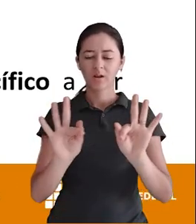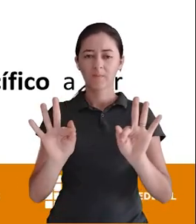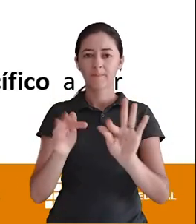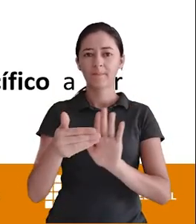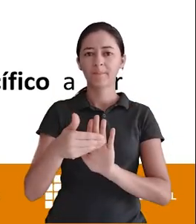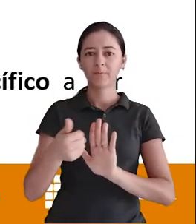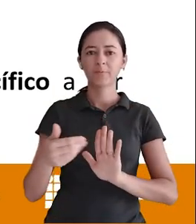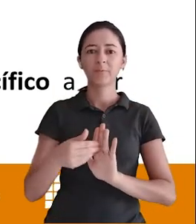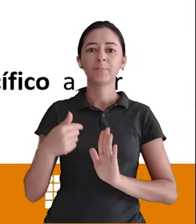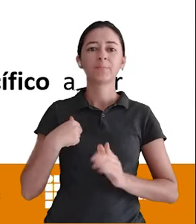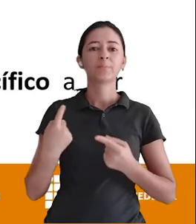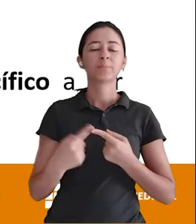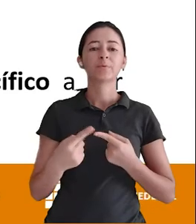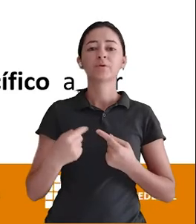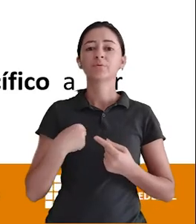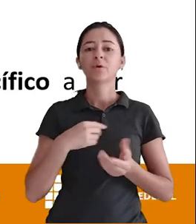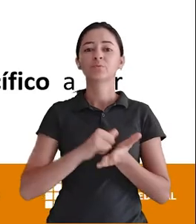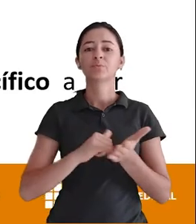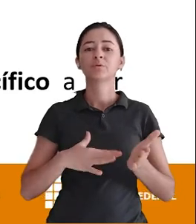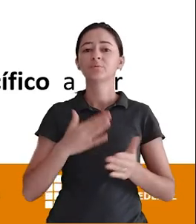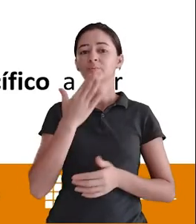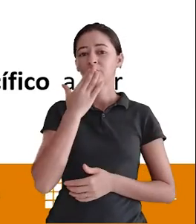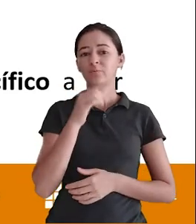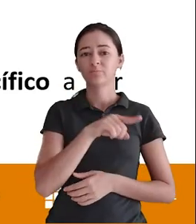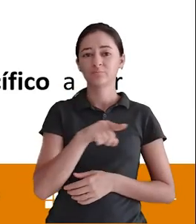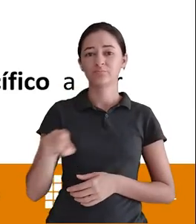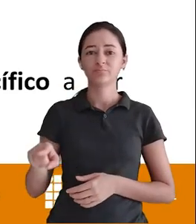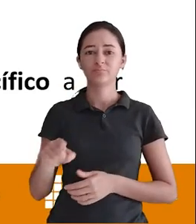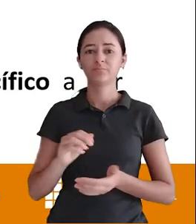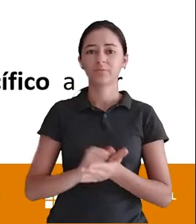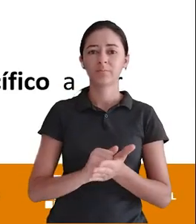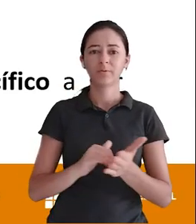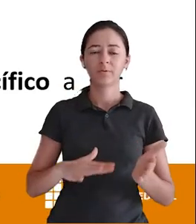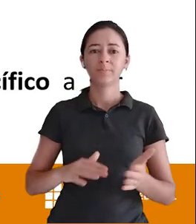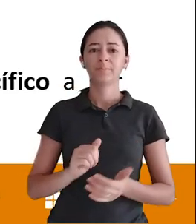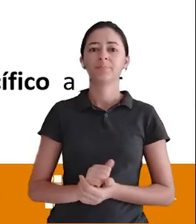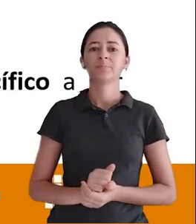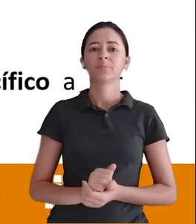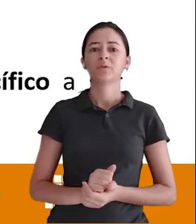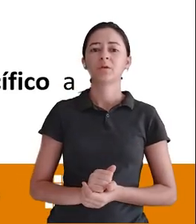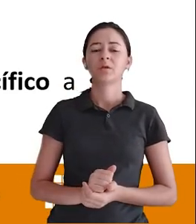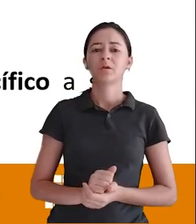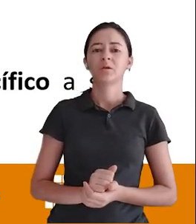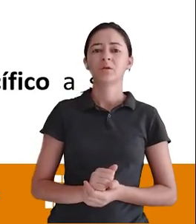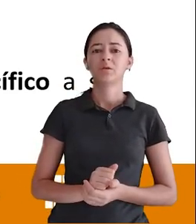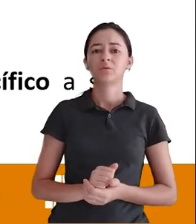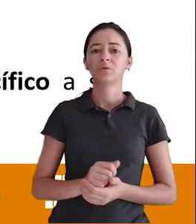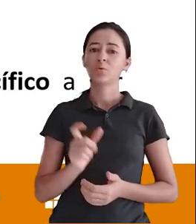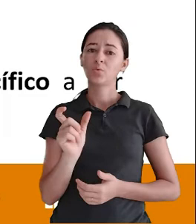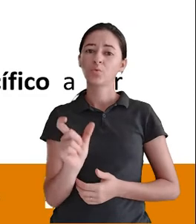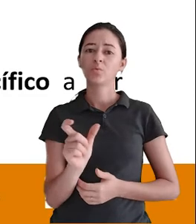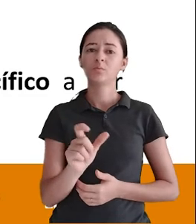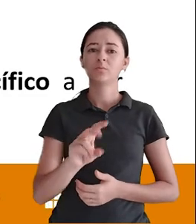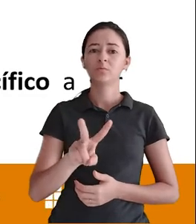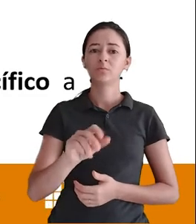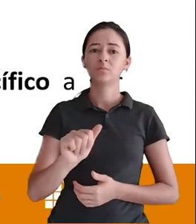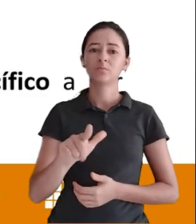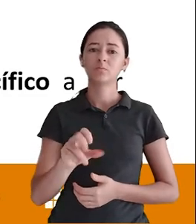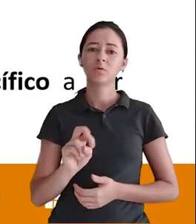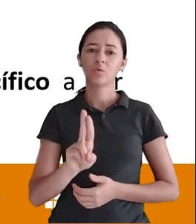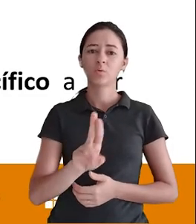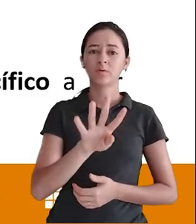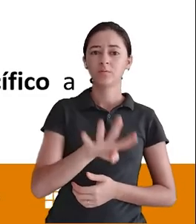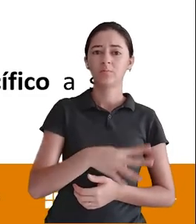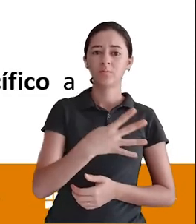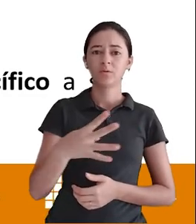exercício Apague o atributo Apague o atributo valor Na tabela produto Você